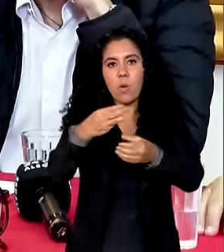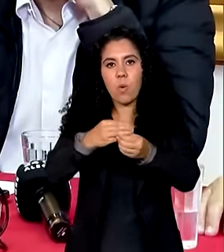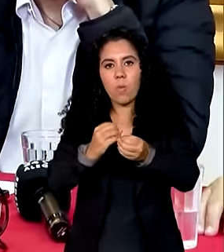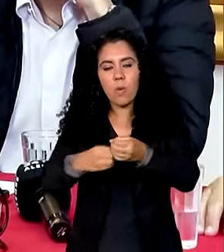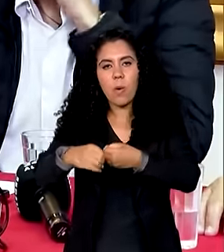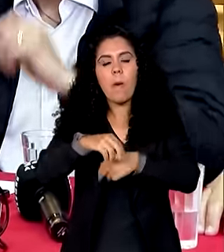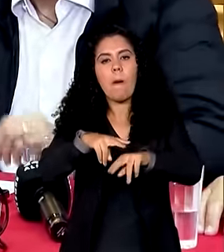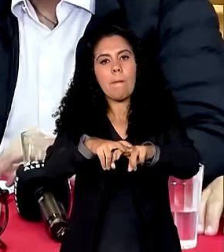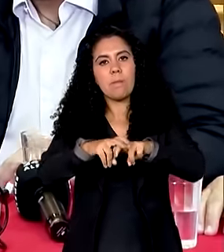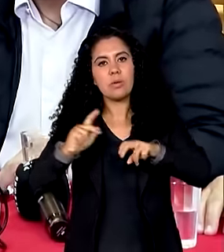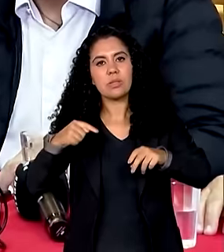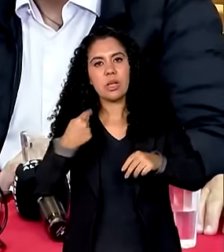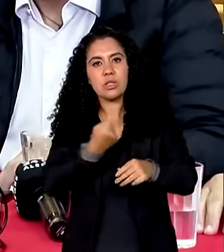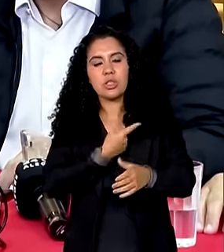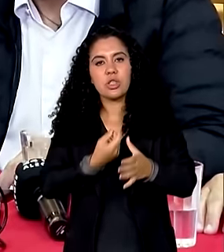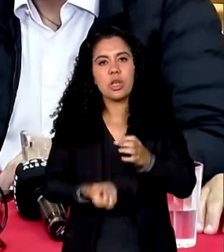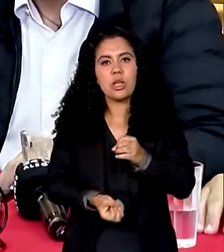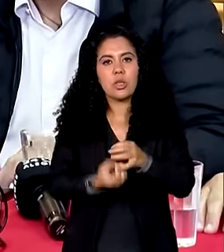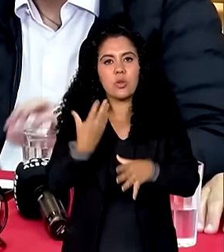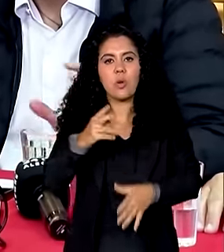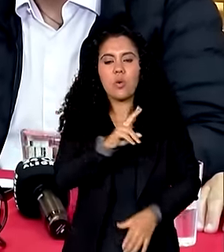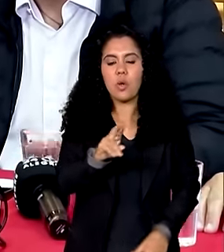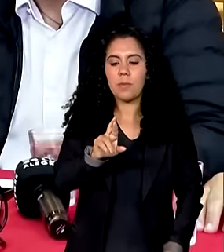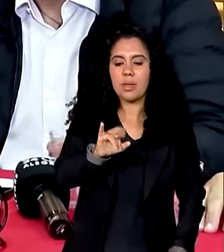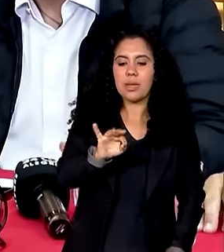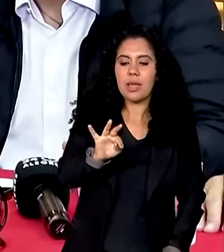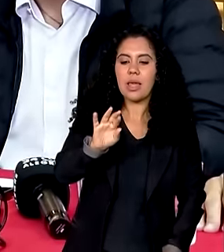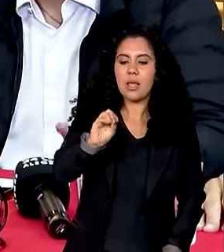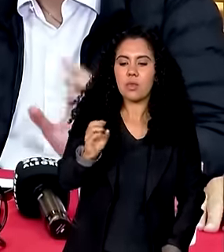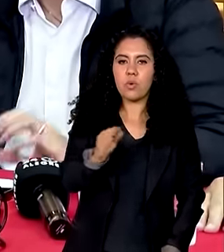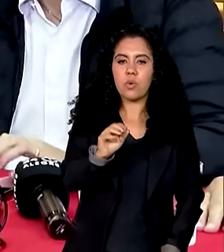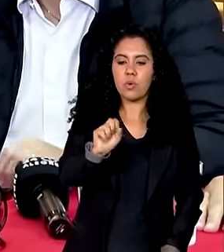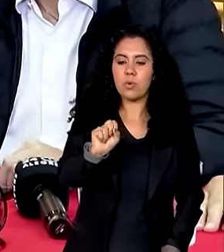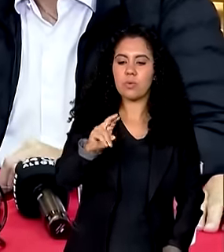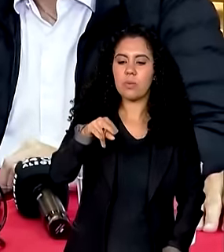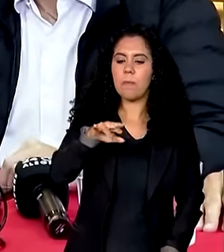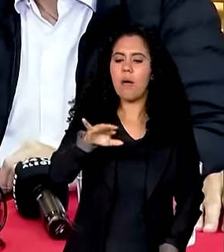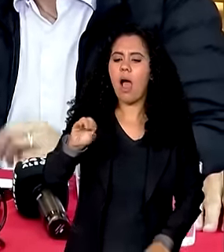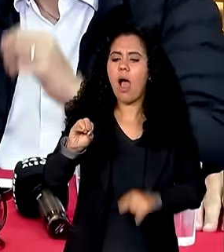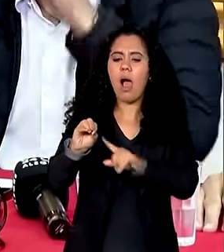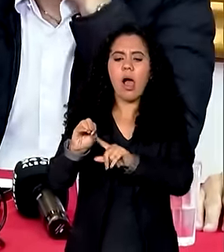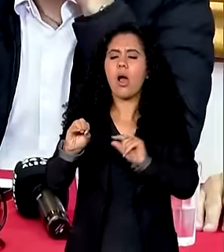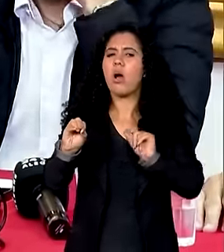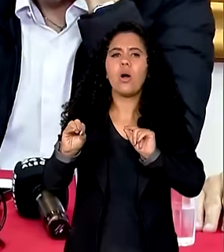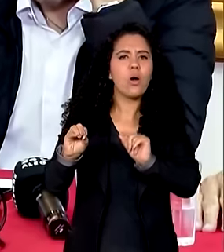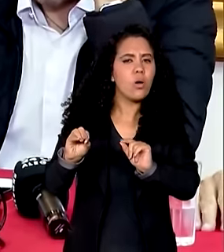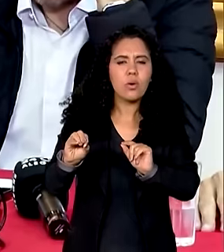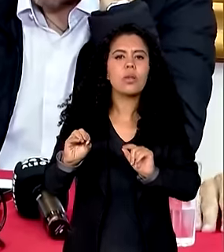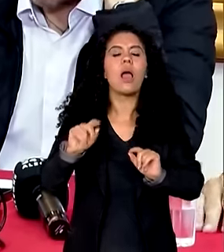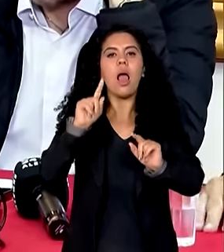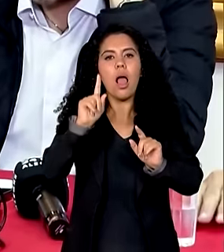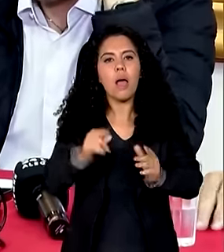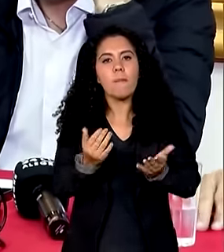o rito que a gente está chamando de rito sumário o rito sumário é para atender aquela prefeitura que precisa de um dinheiro